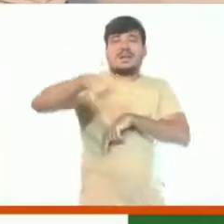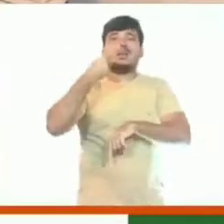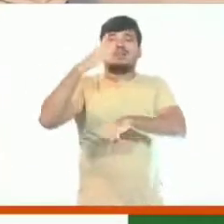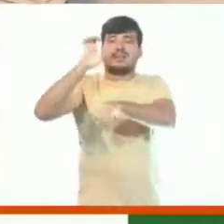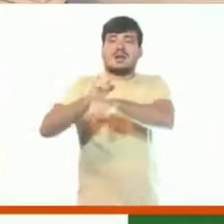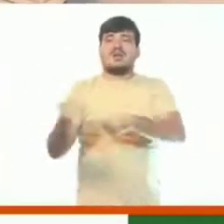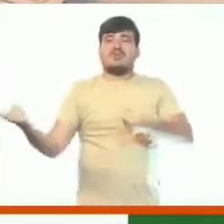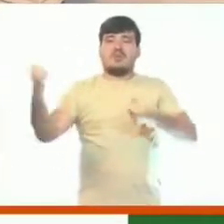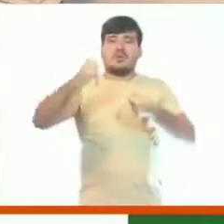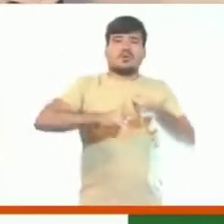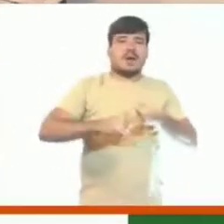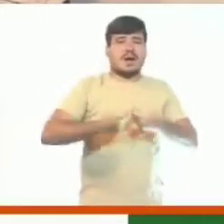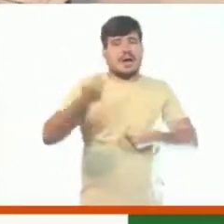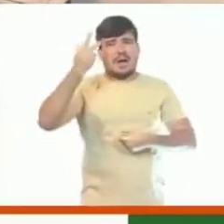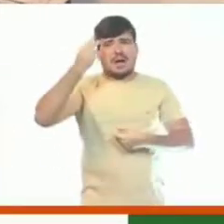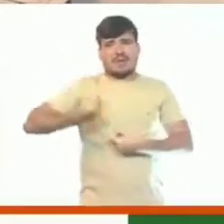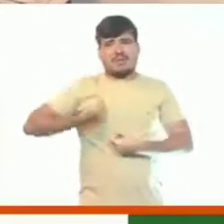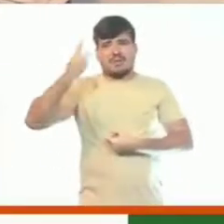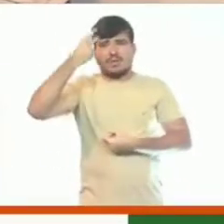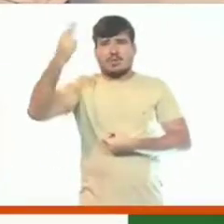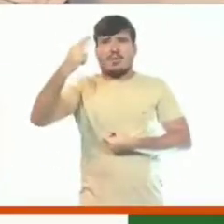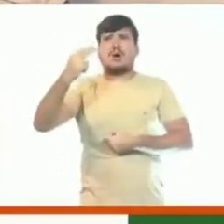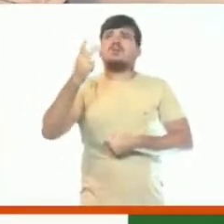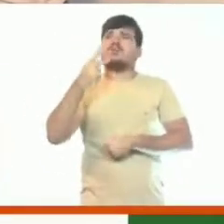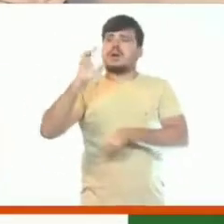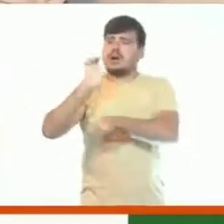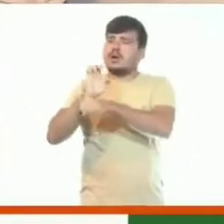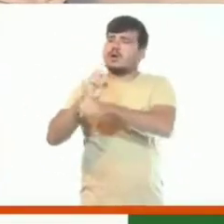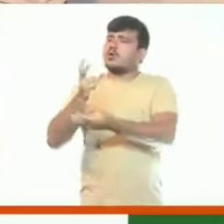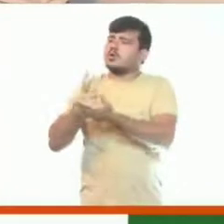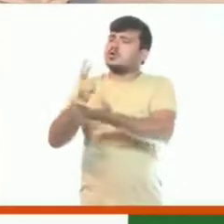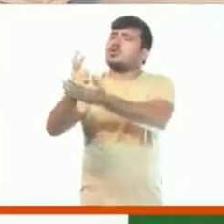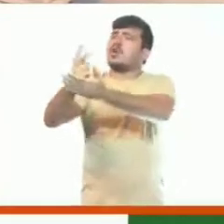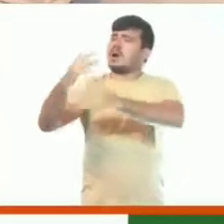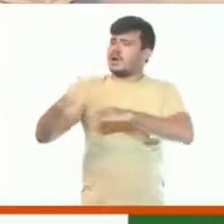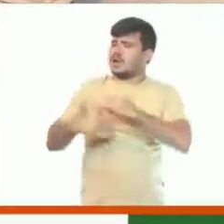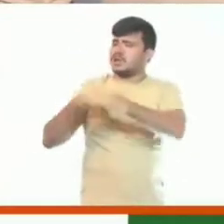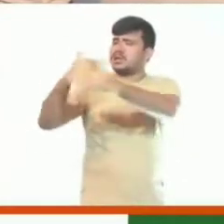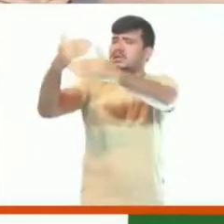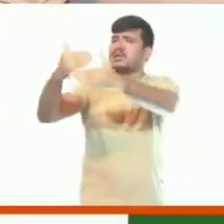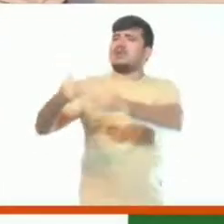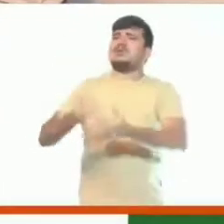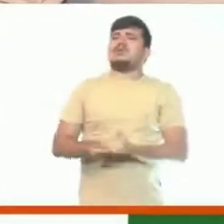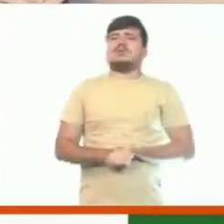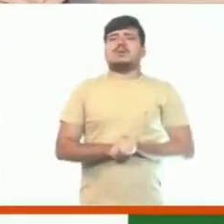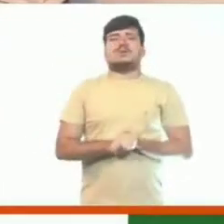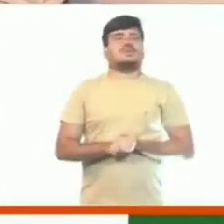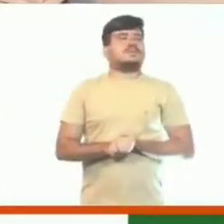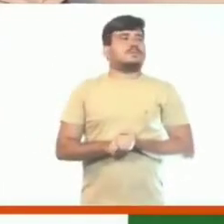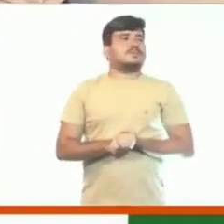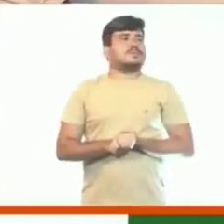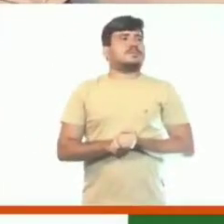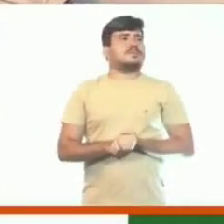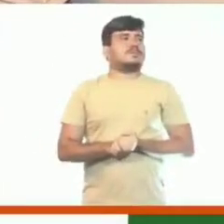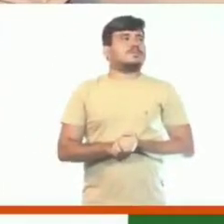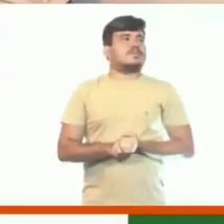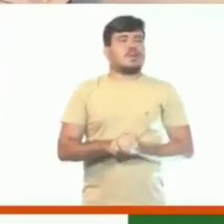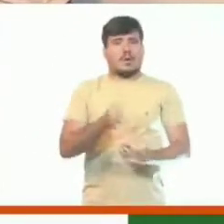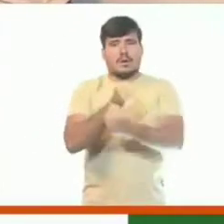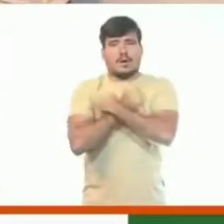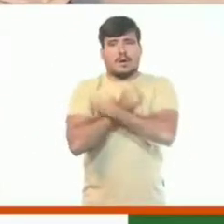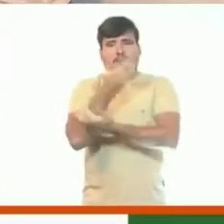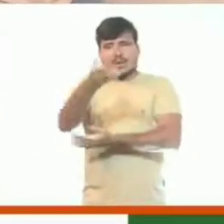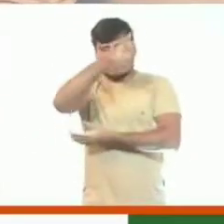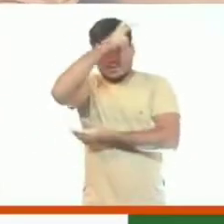normalidade, e o Ceará continuar crescendo, se desenvolvendo e gerando oportunidade para os irmãos e irmãs cearense. Santo Alexandre, um